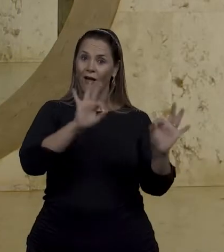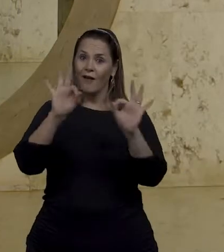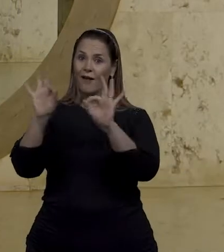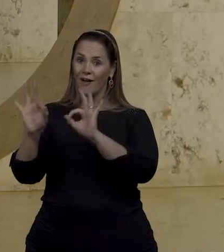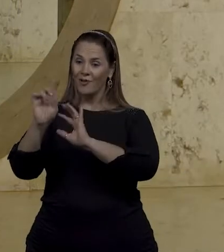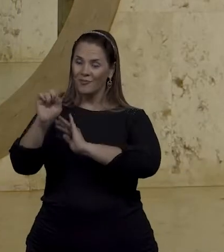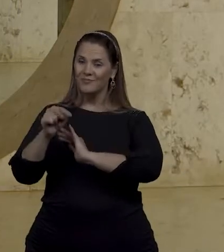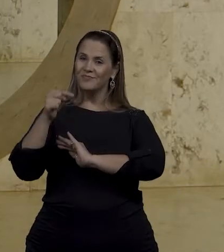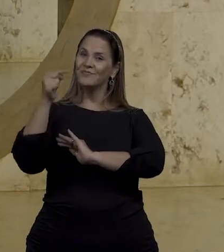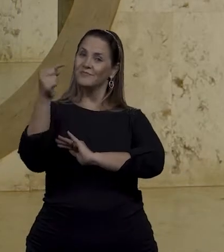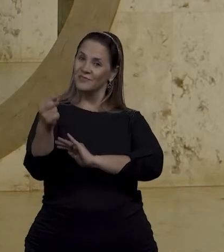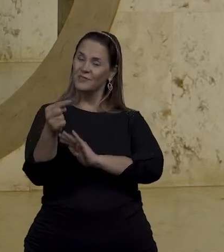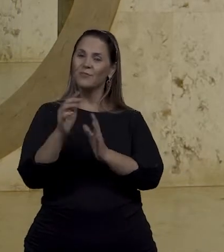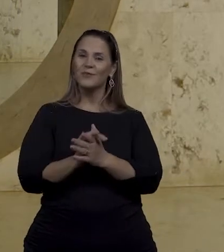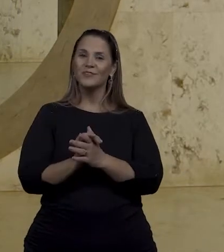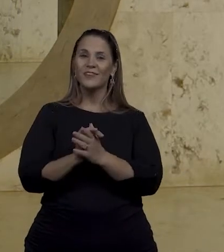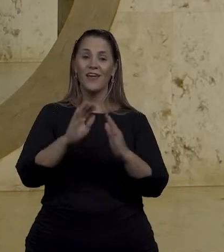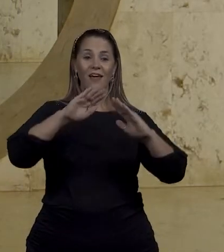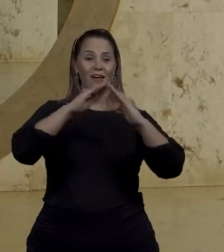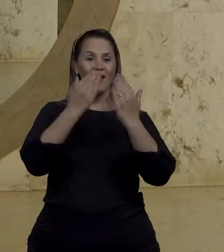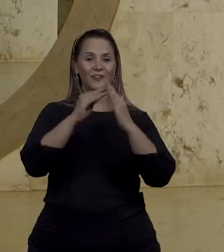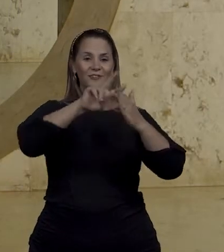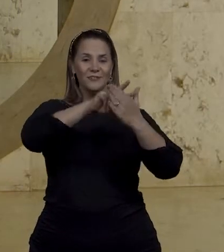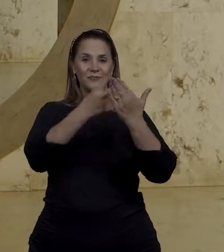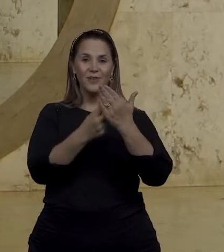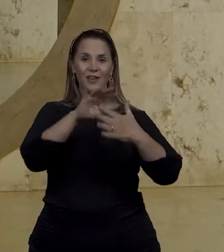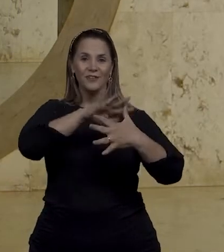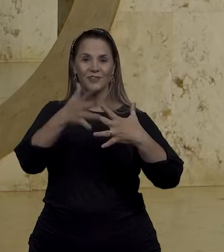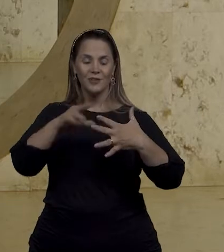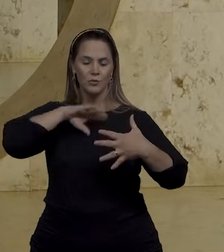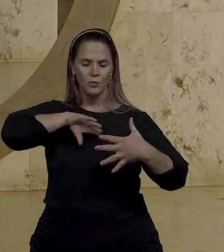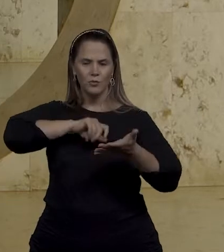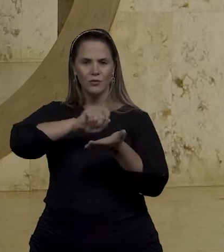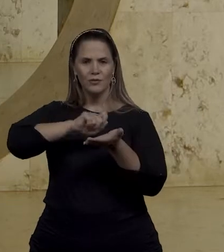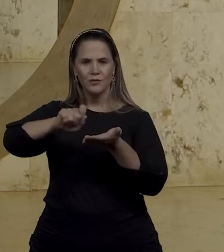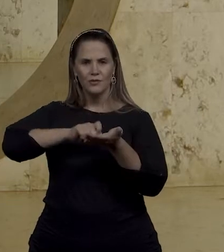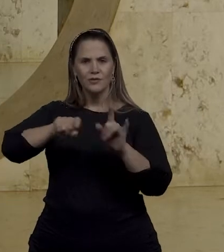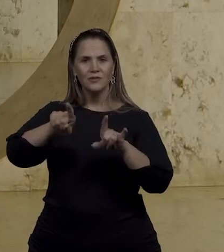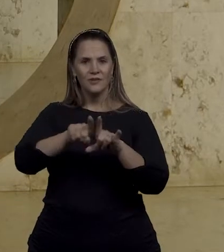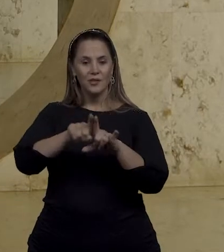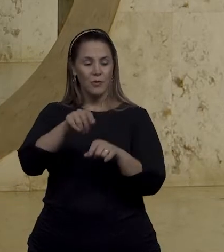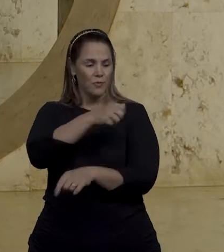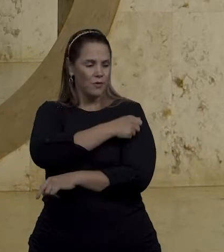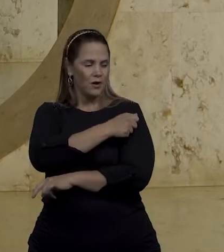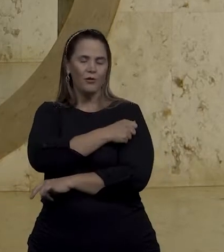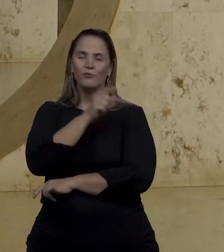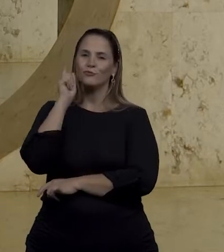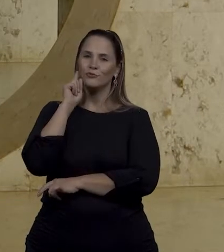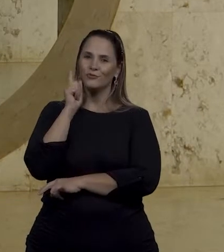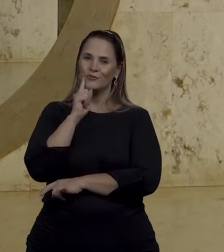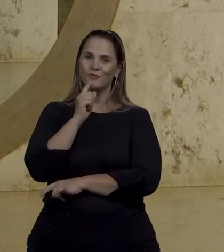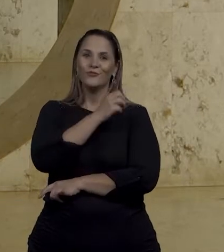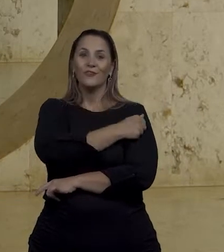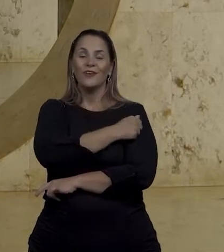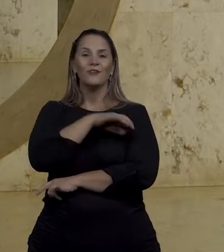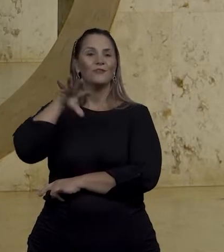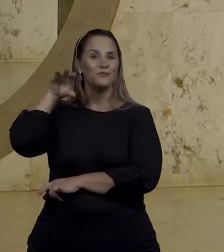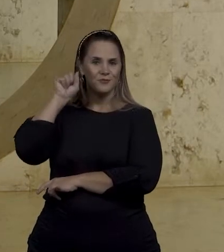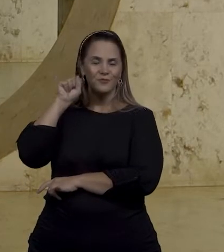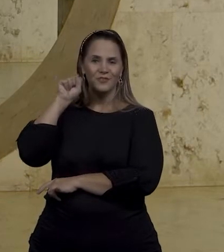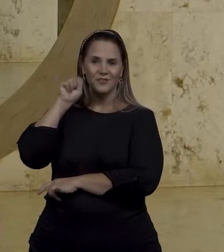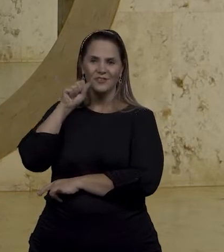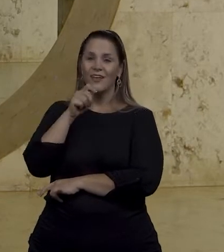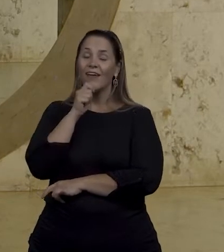Acompanhe no próximo bloco a escola bilíngue de libras e português escrito para alunos surdos e não surdos.